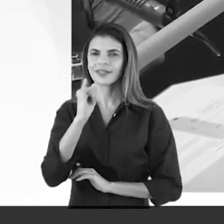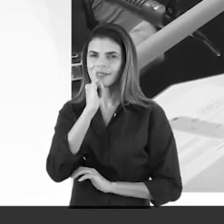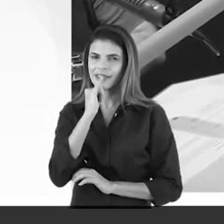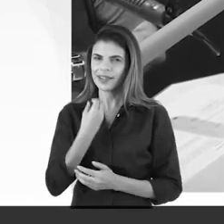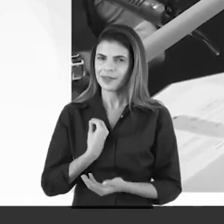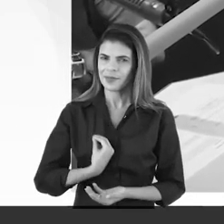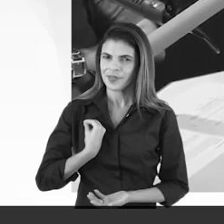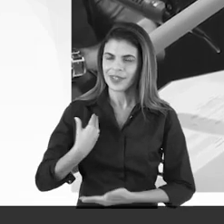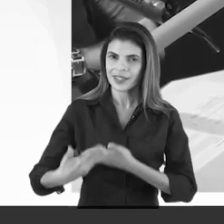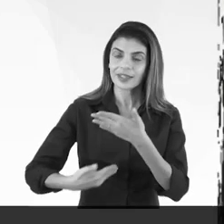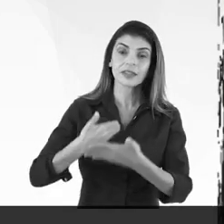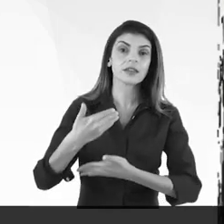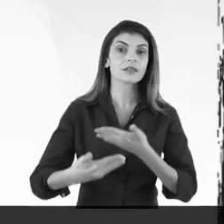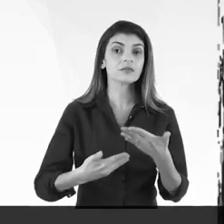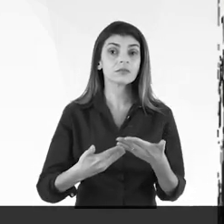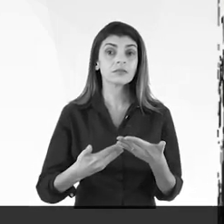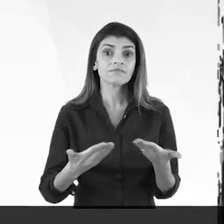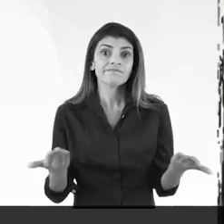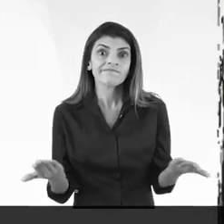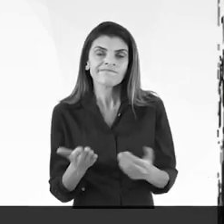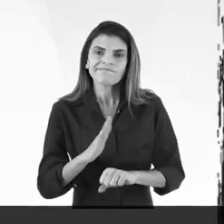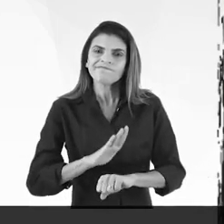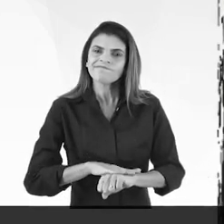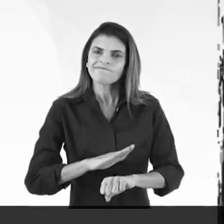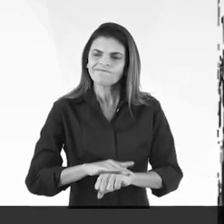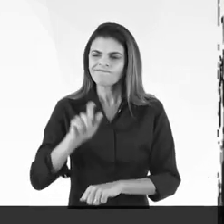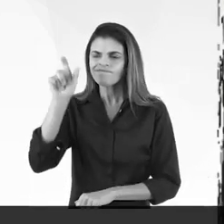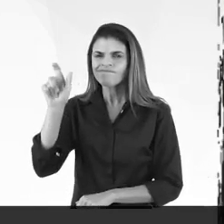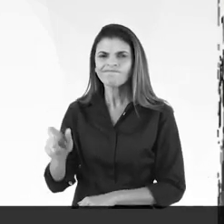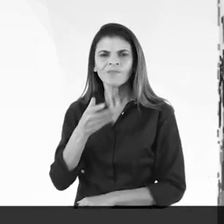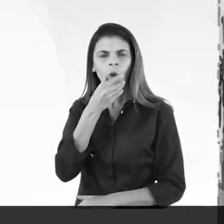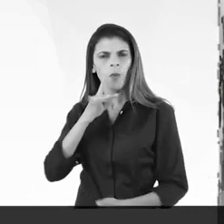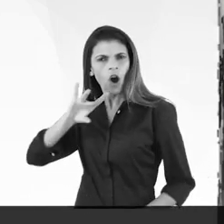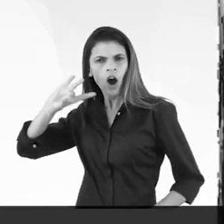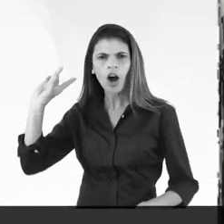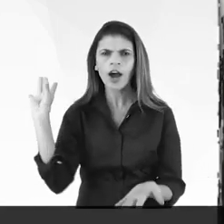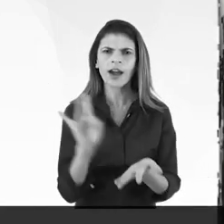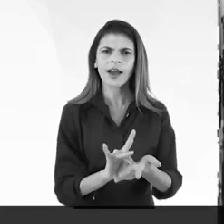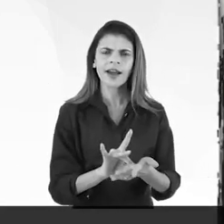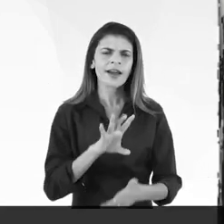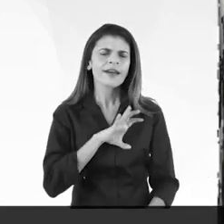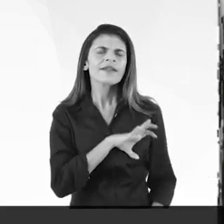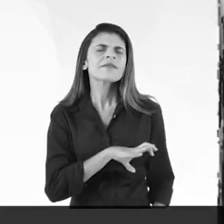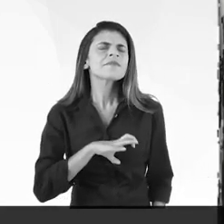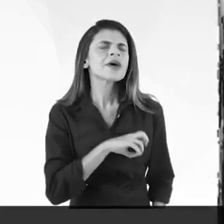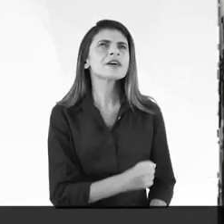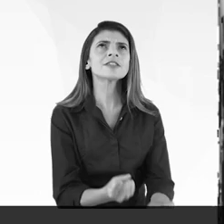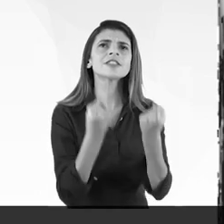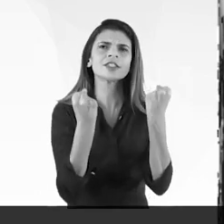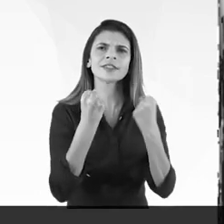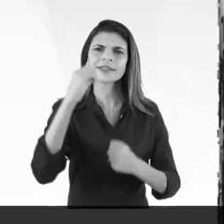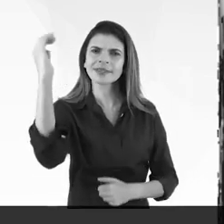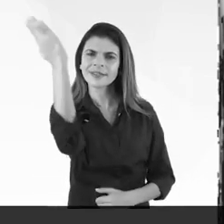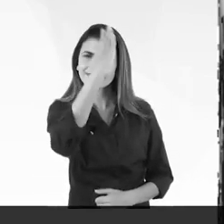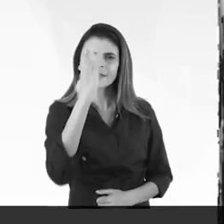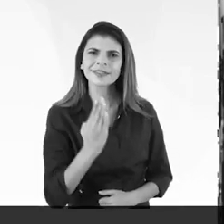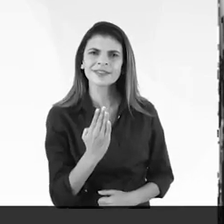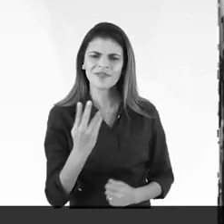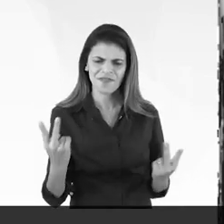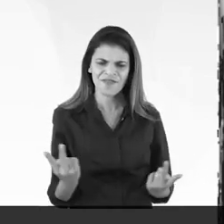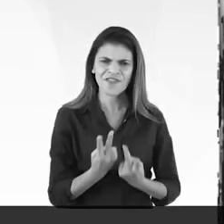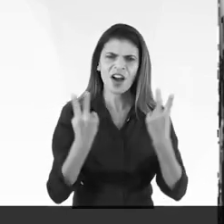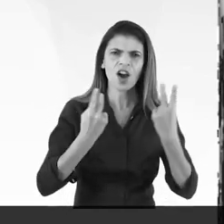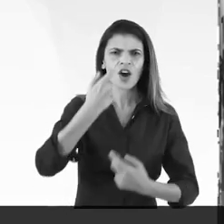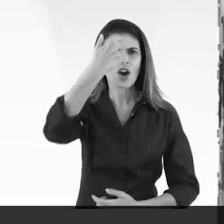vida. E nunca foi tão necessário termos homens honestos, apaixonados pela pátria e defensores